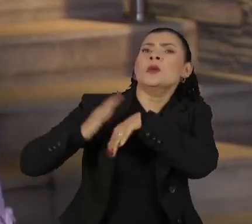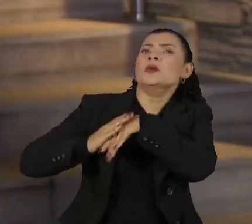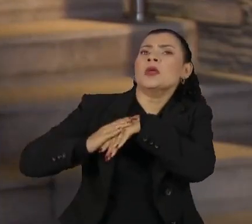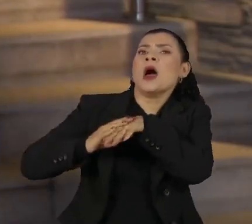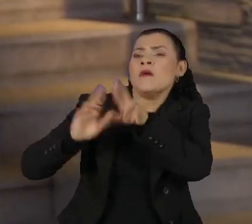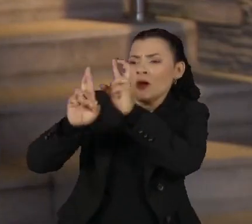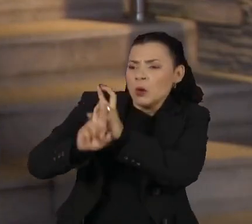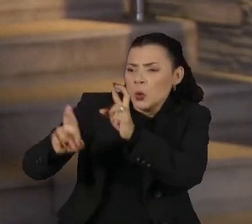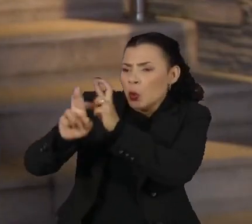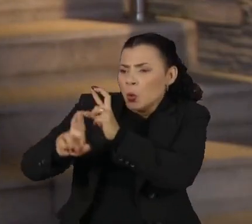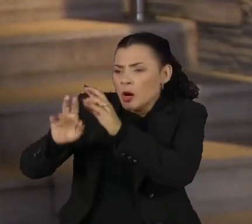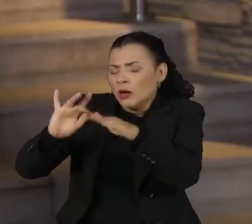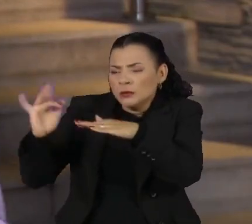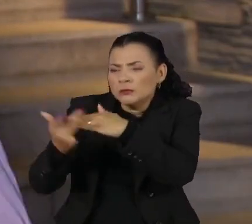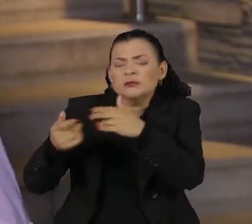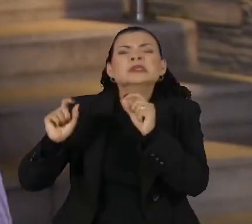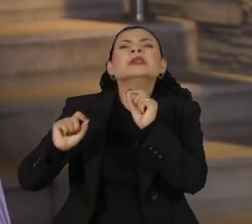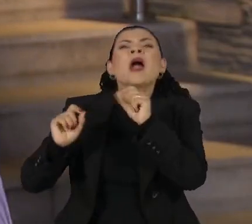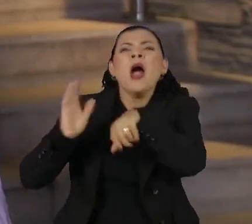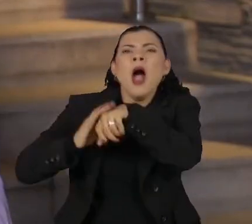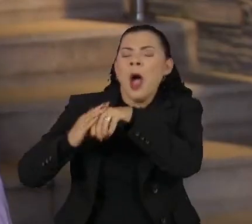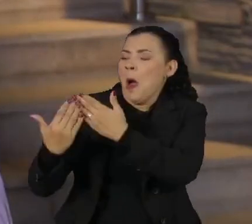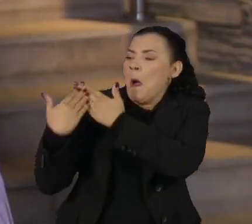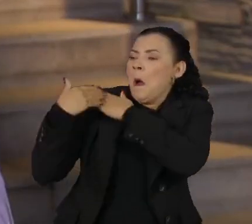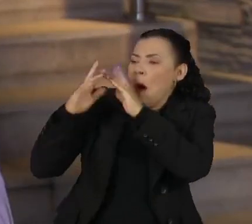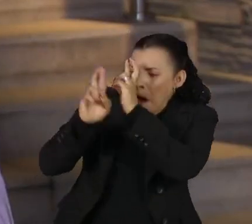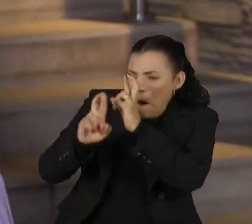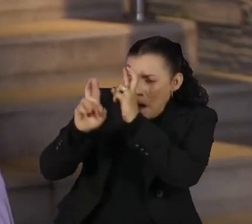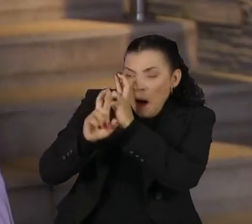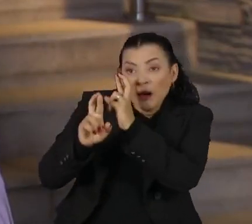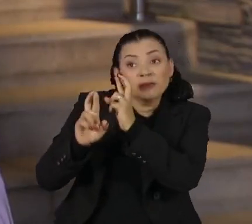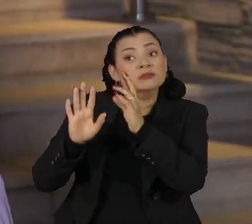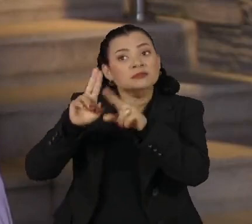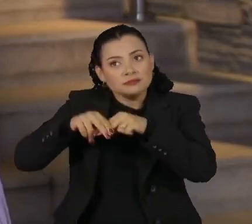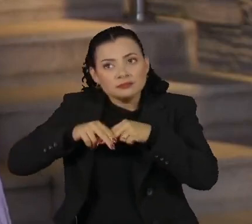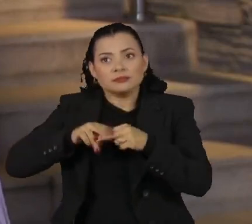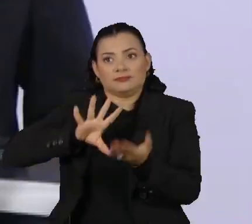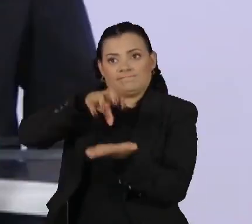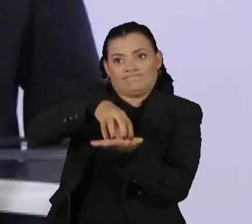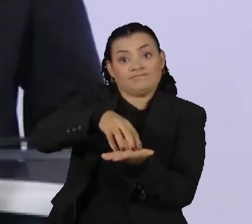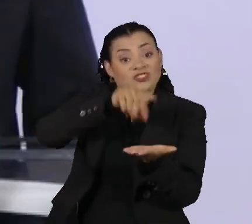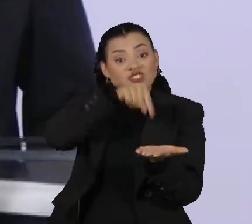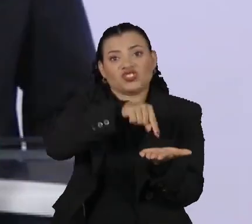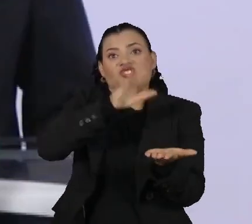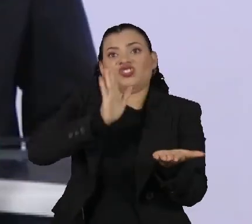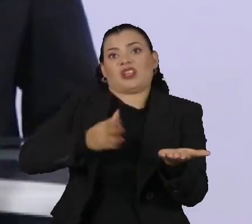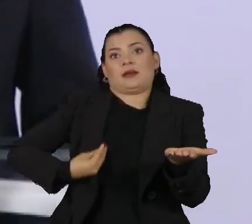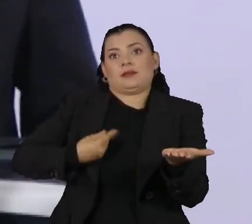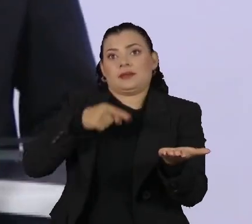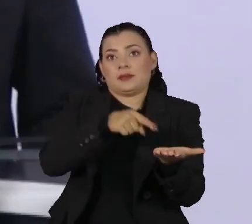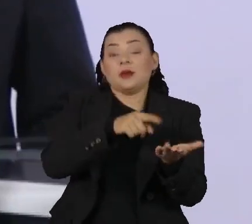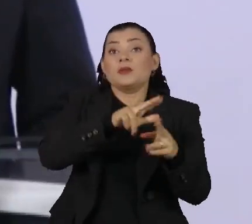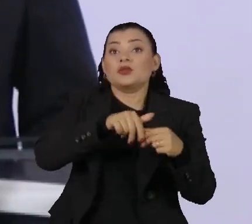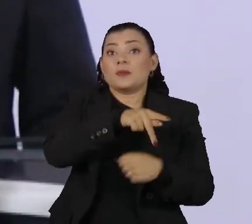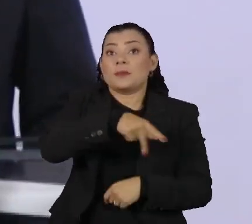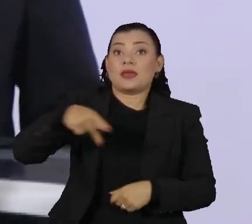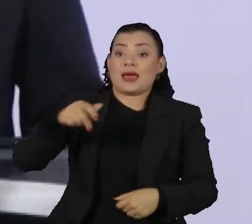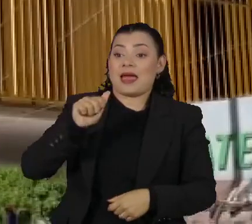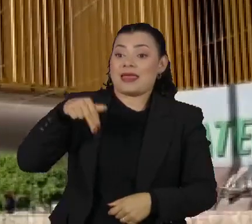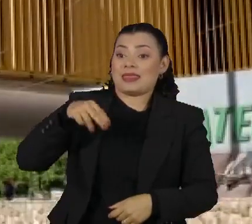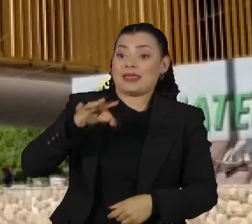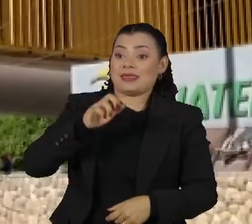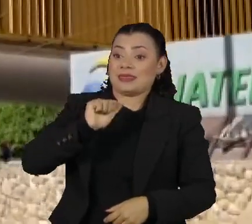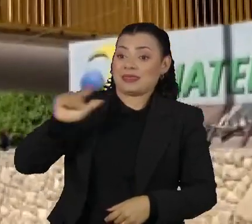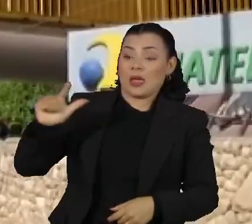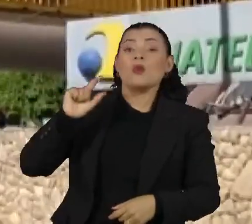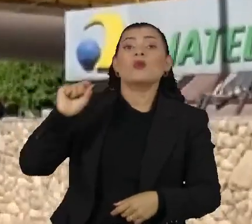das redes, essa atribuição seja repassada para algum órgão já existente. O presidente da Anatel teria sugerido